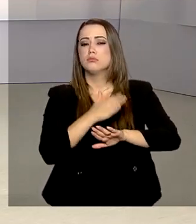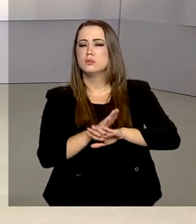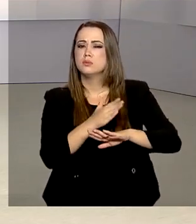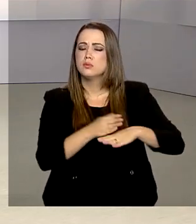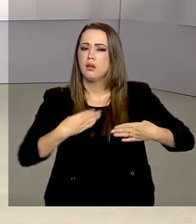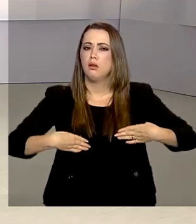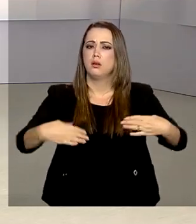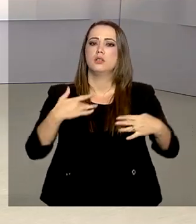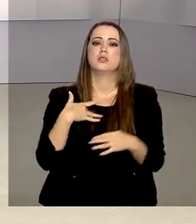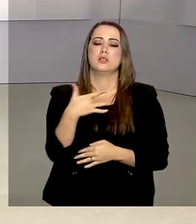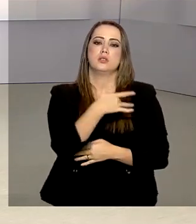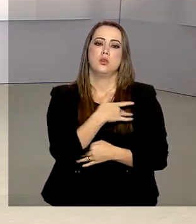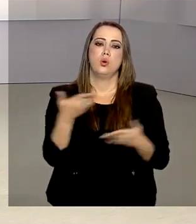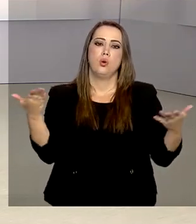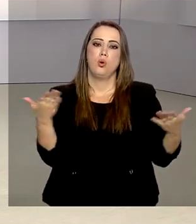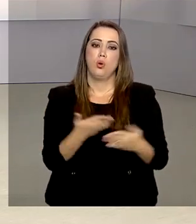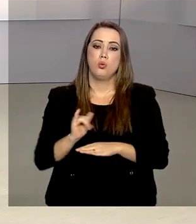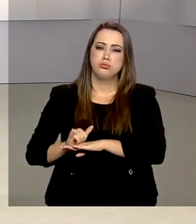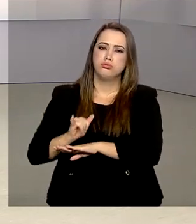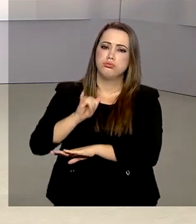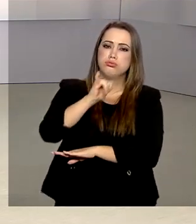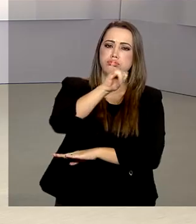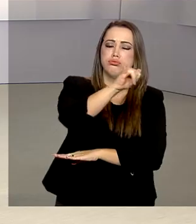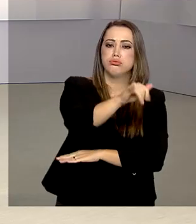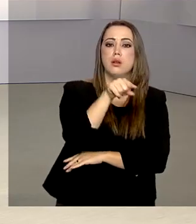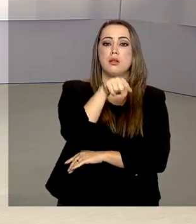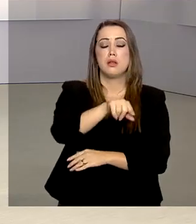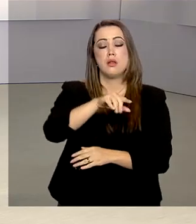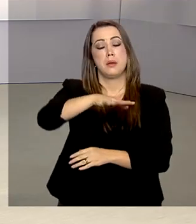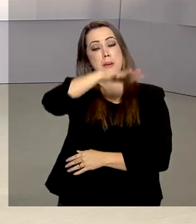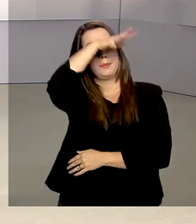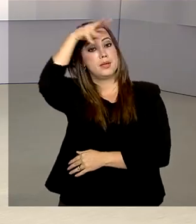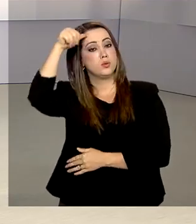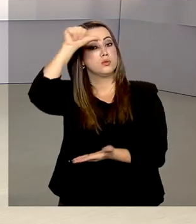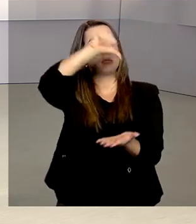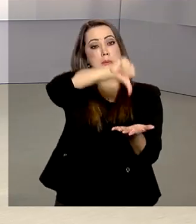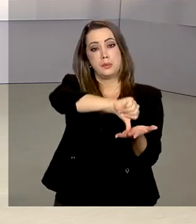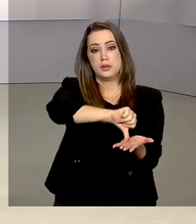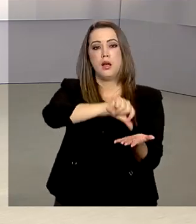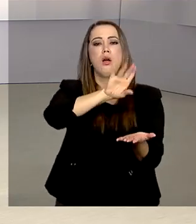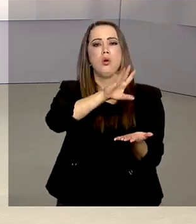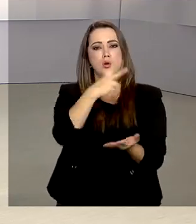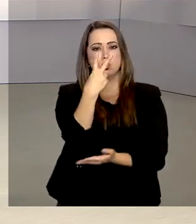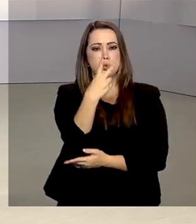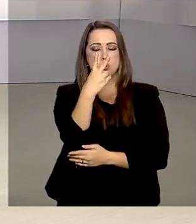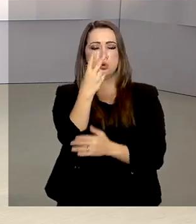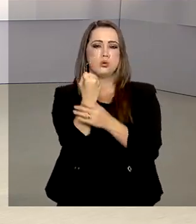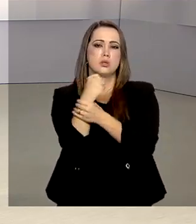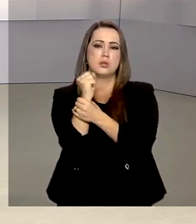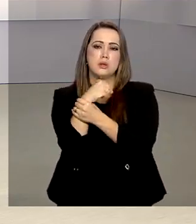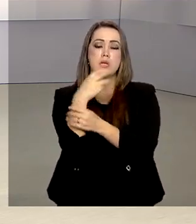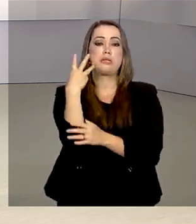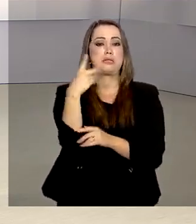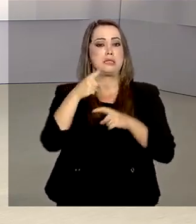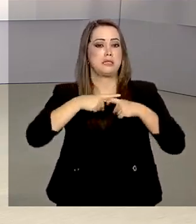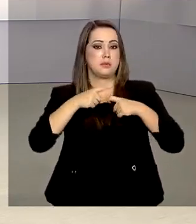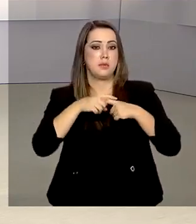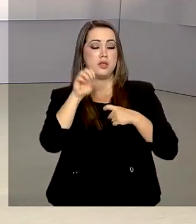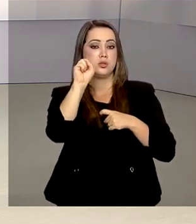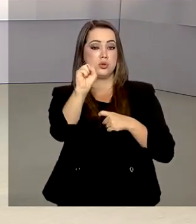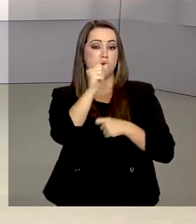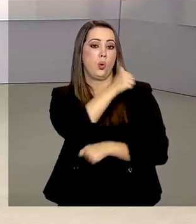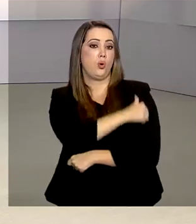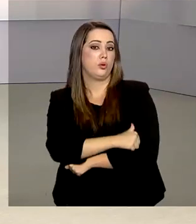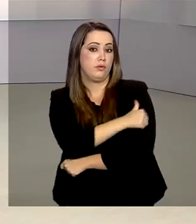Ministério da Saúde partiu hoje de Brasília para a capital amazonense. São dois fisioterapeutas, três médicos e oito